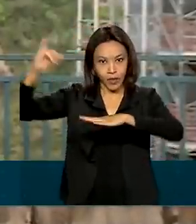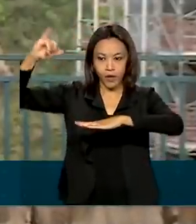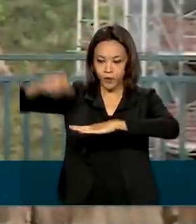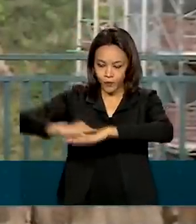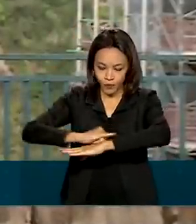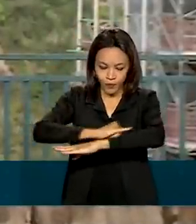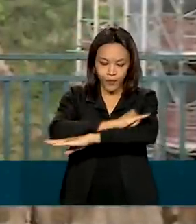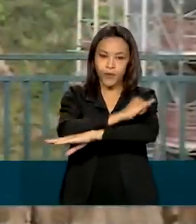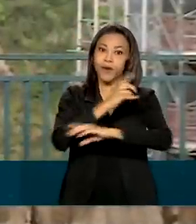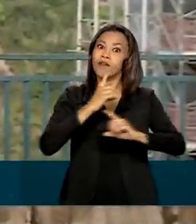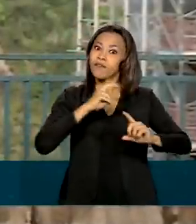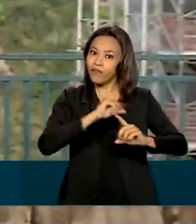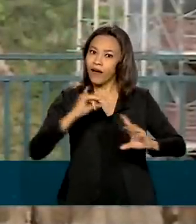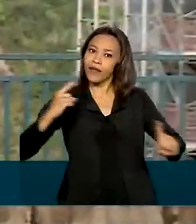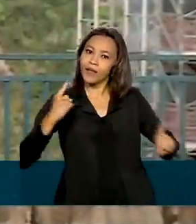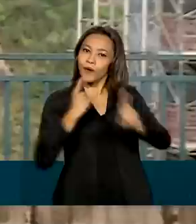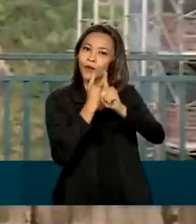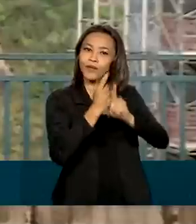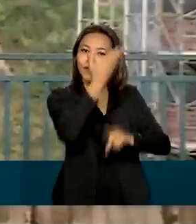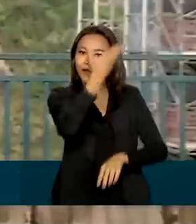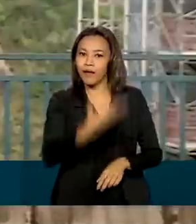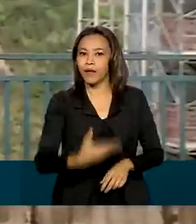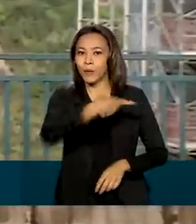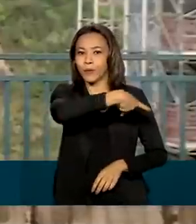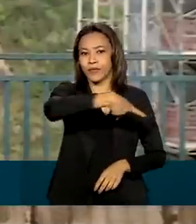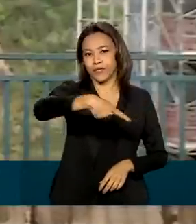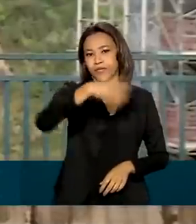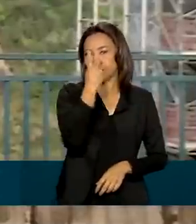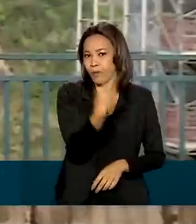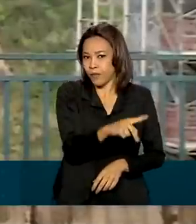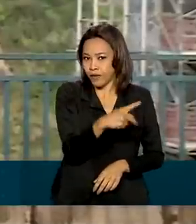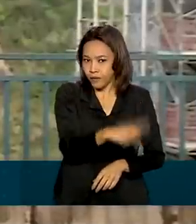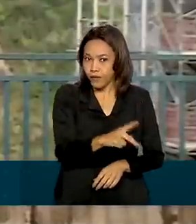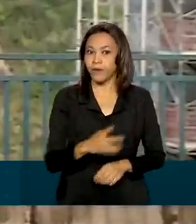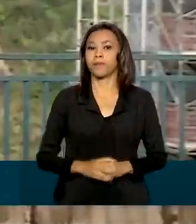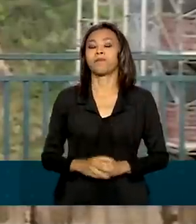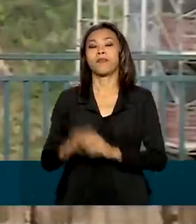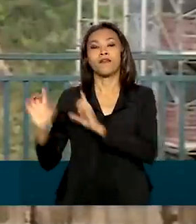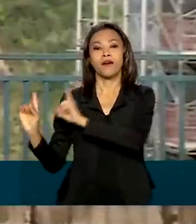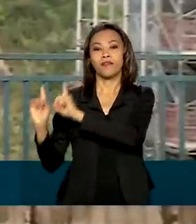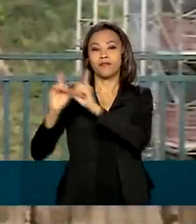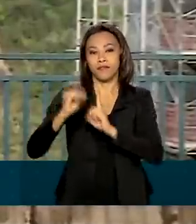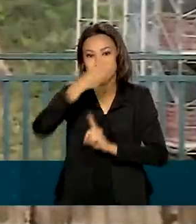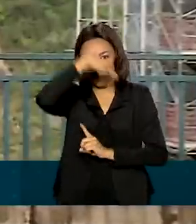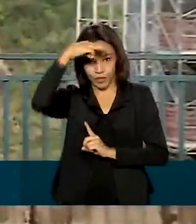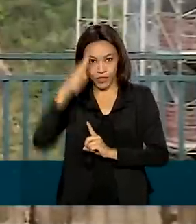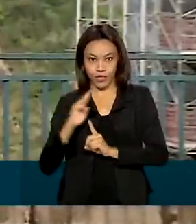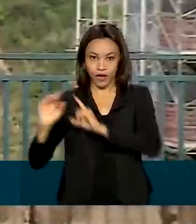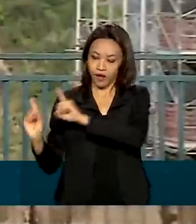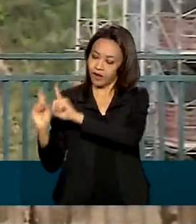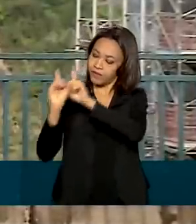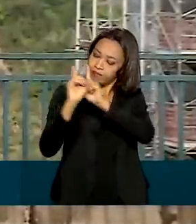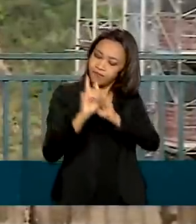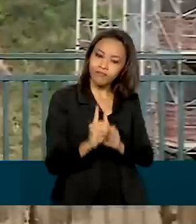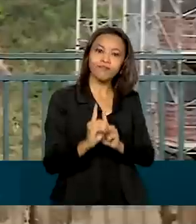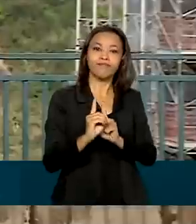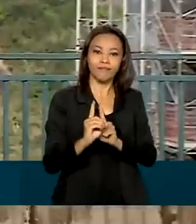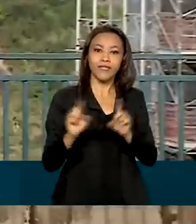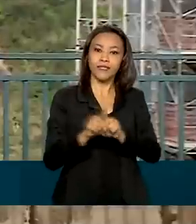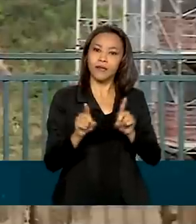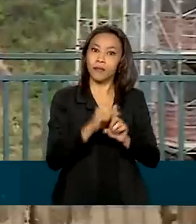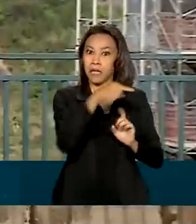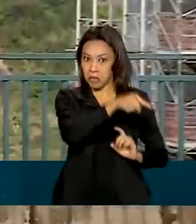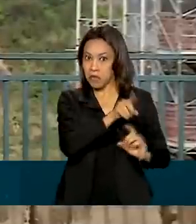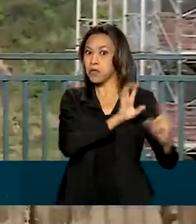encontrar com o presidente do Paraguai, Mário Ábido Benítez. Bolsonaro virá acompanhado da Primeira-Dama, Michele, assim como Mário